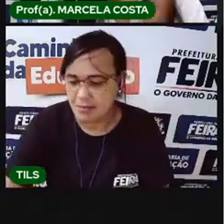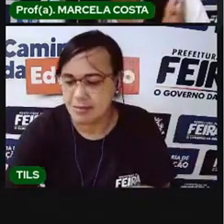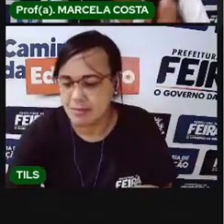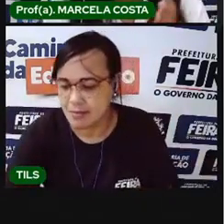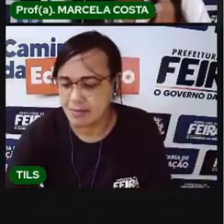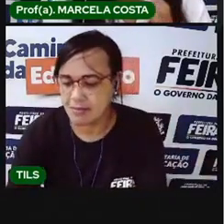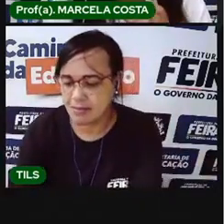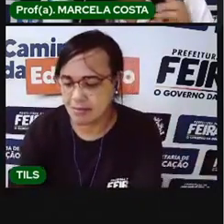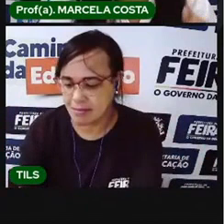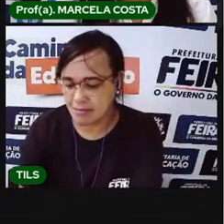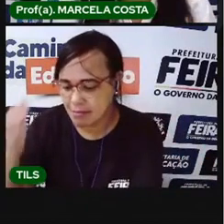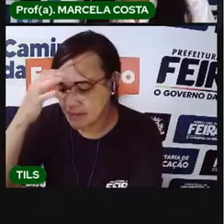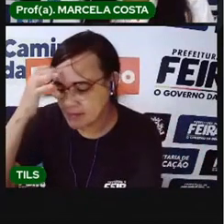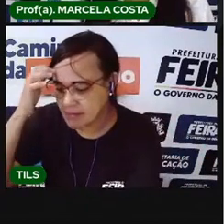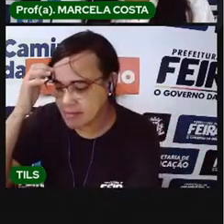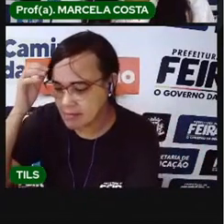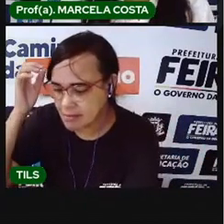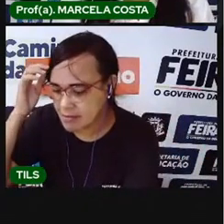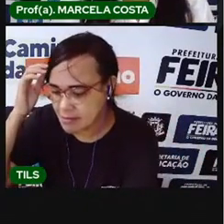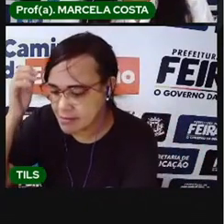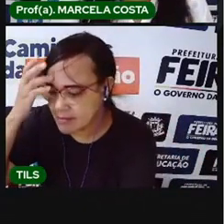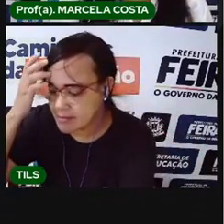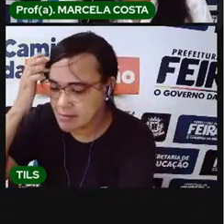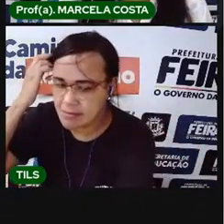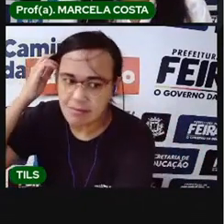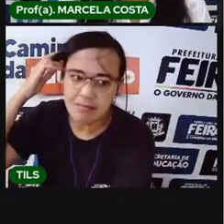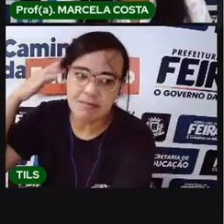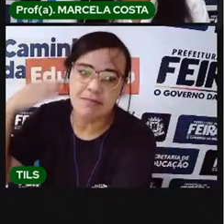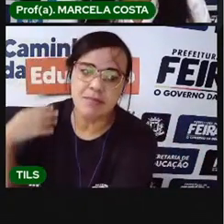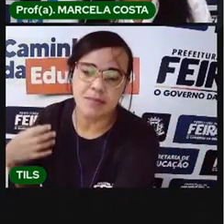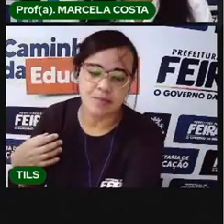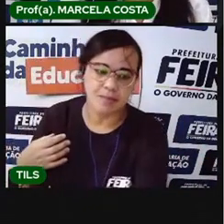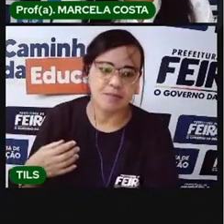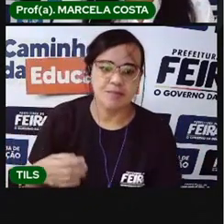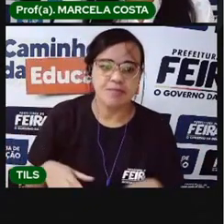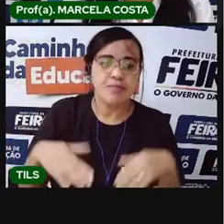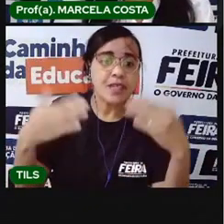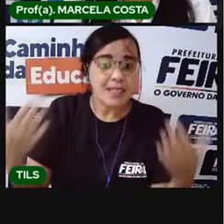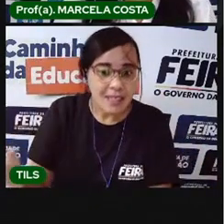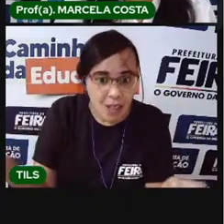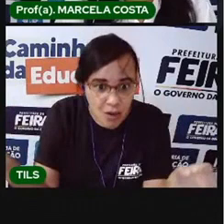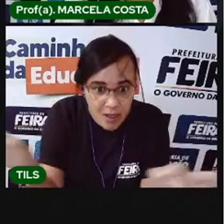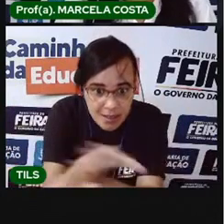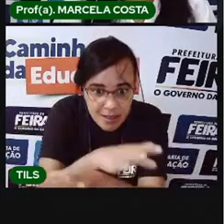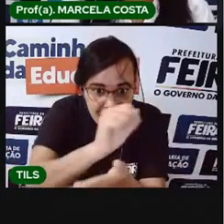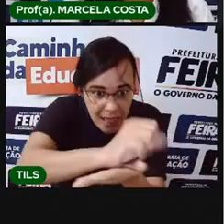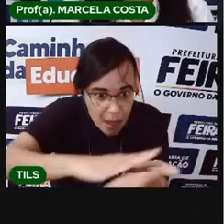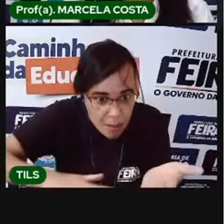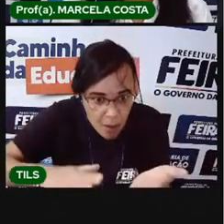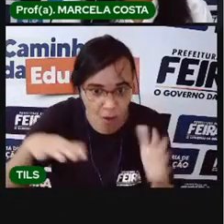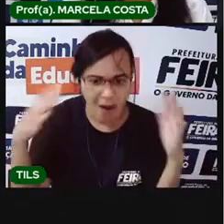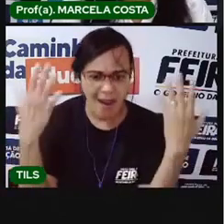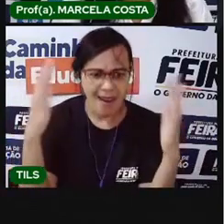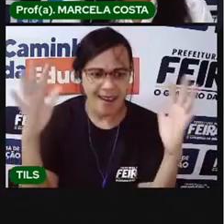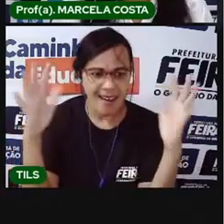E aí, concluiu a atividade. Muito bem. Então, pensada agora, a gente está chegando ao final